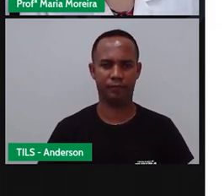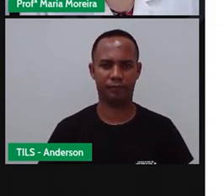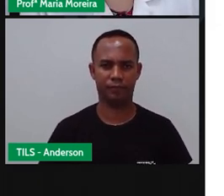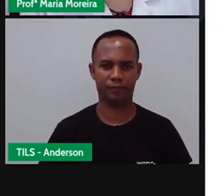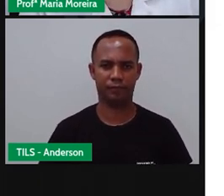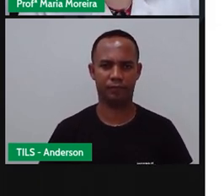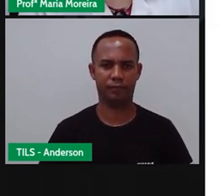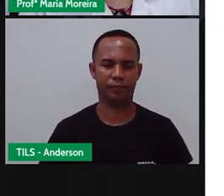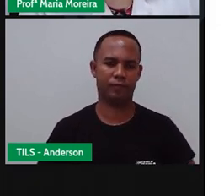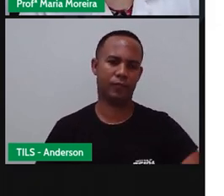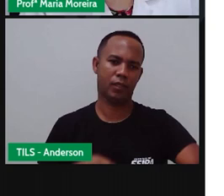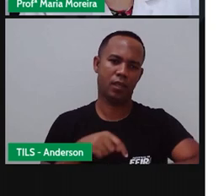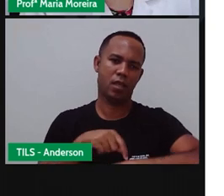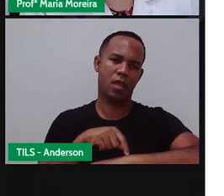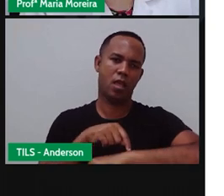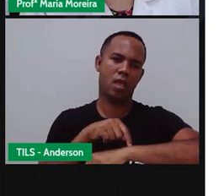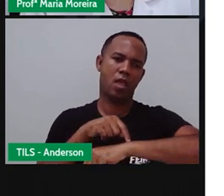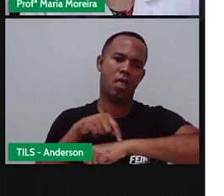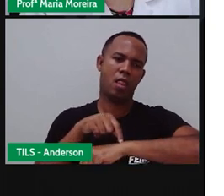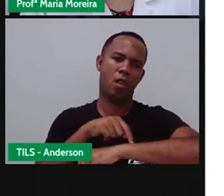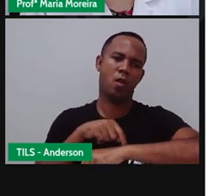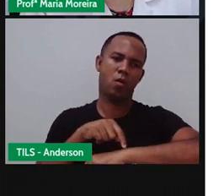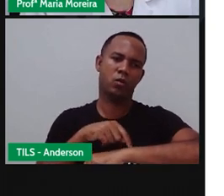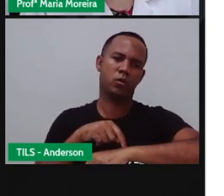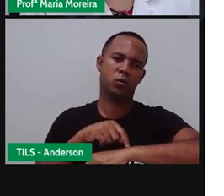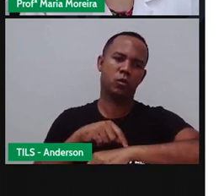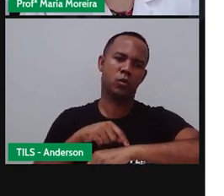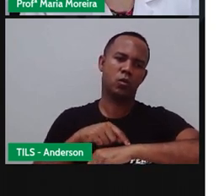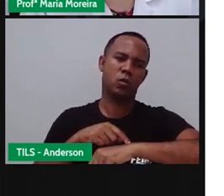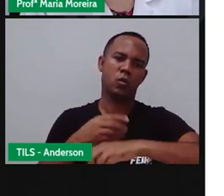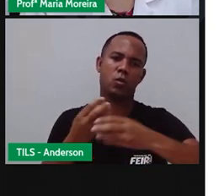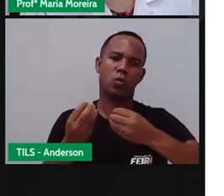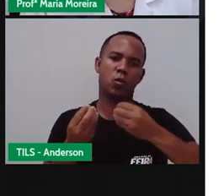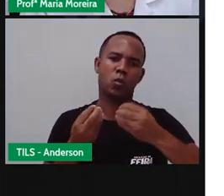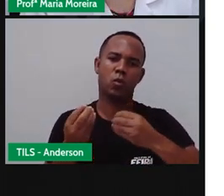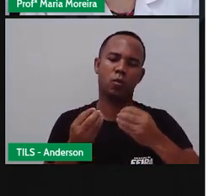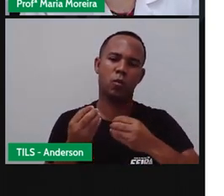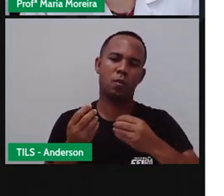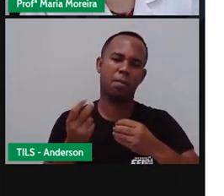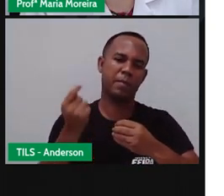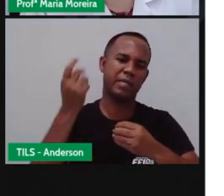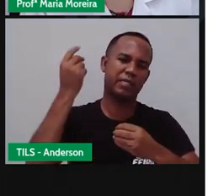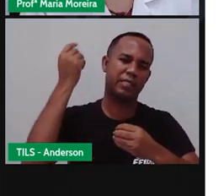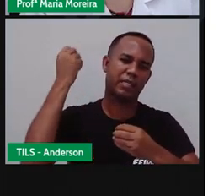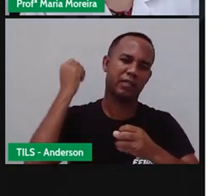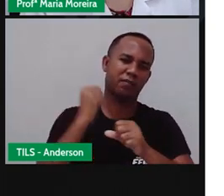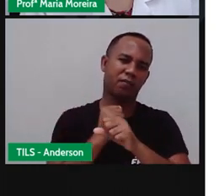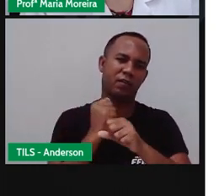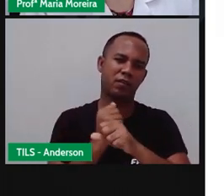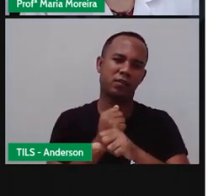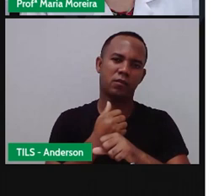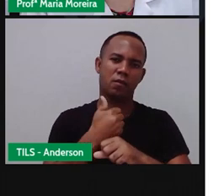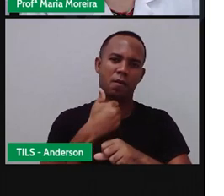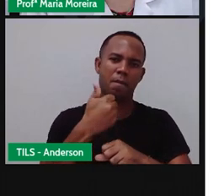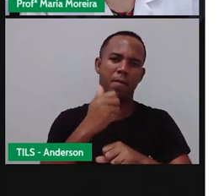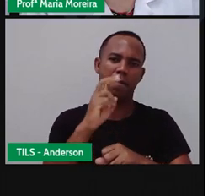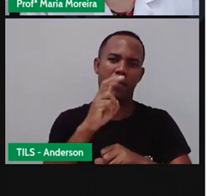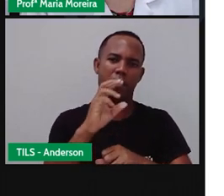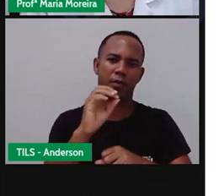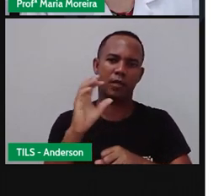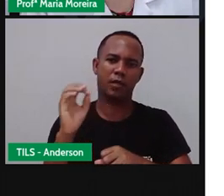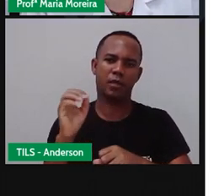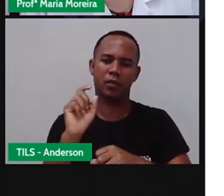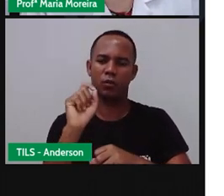o relógio de bolso, né? Por volta de 1500, Pedro Erlin, Englen, na cidade de